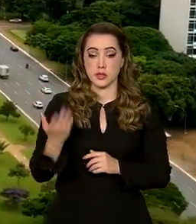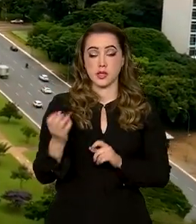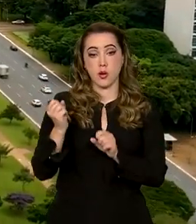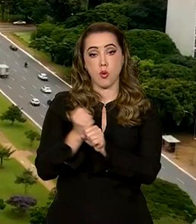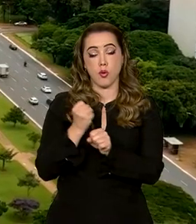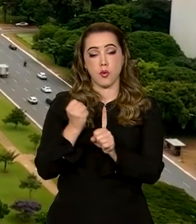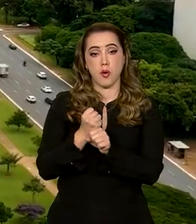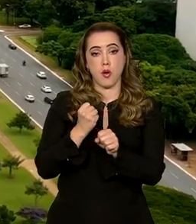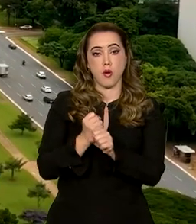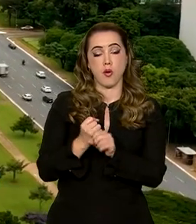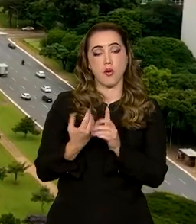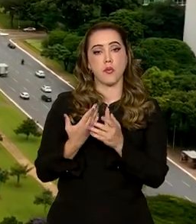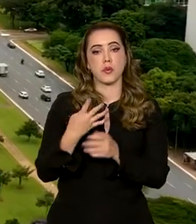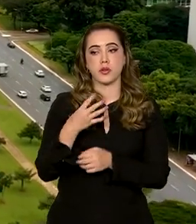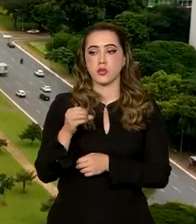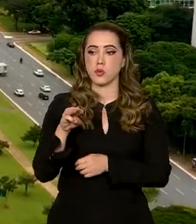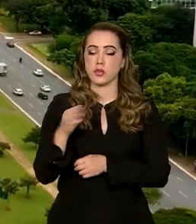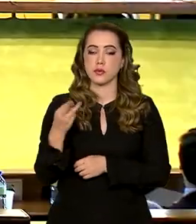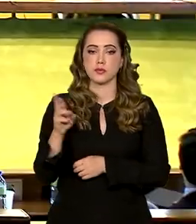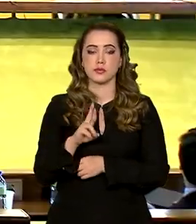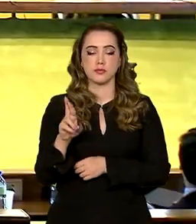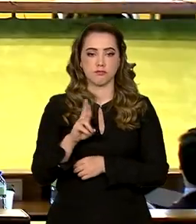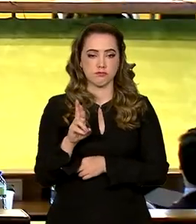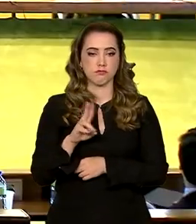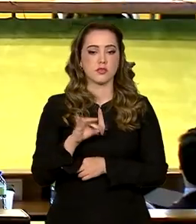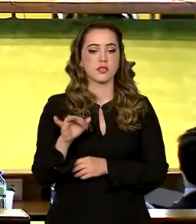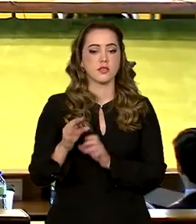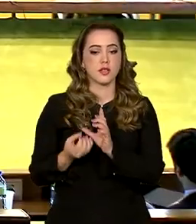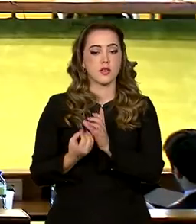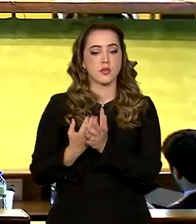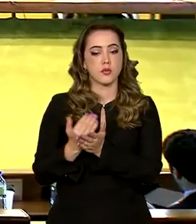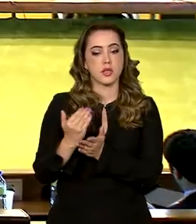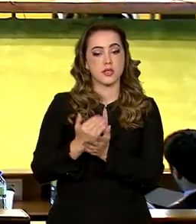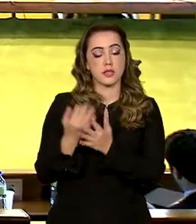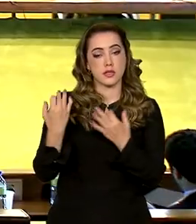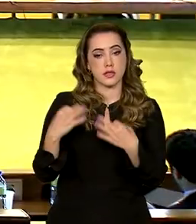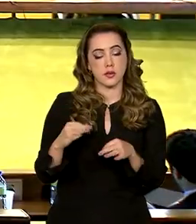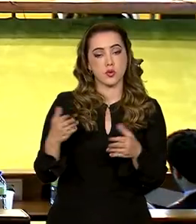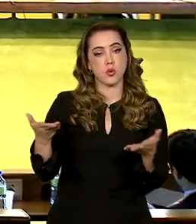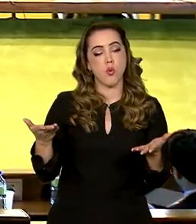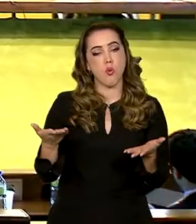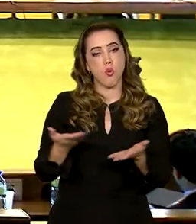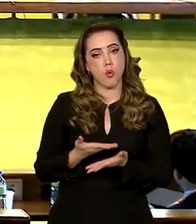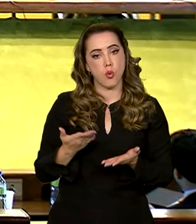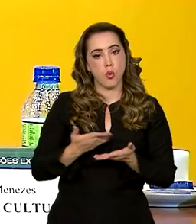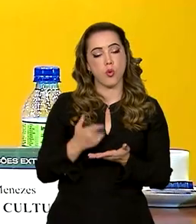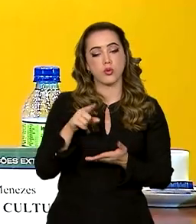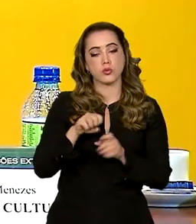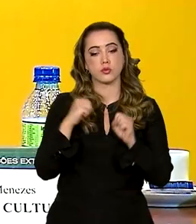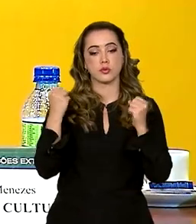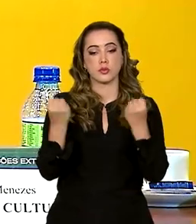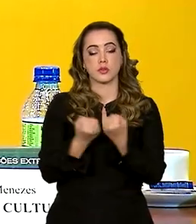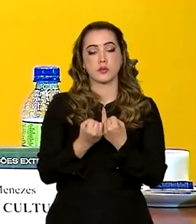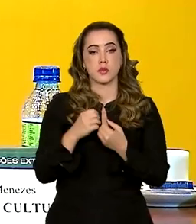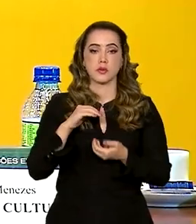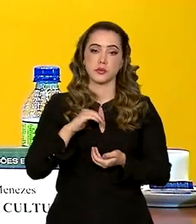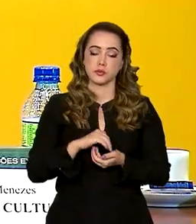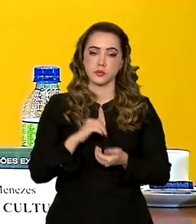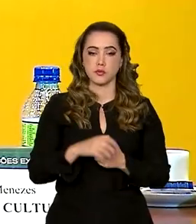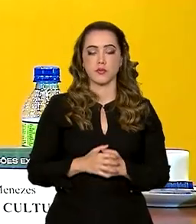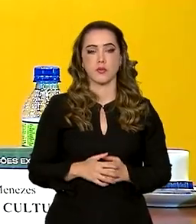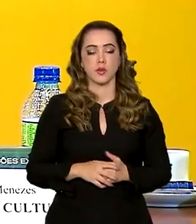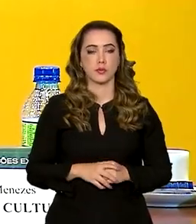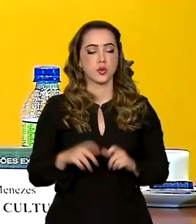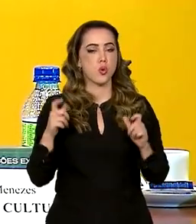obra orçada em 40 milhões de reais e que foi lançada oficialmente durante um seminário no Itamaraty. Um